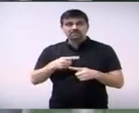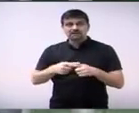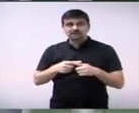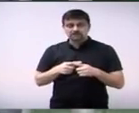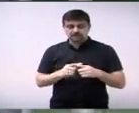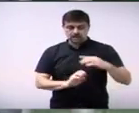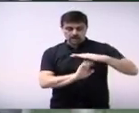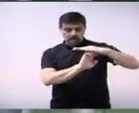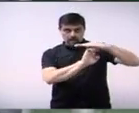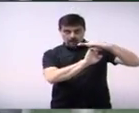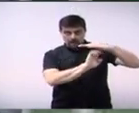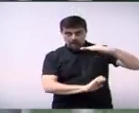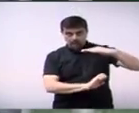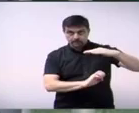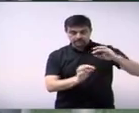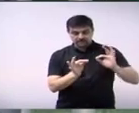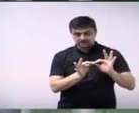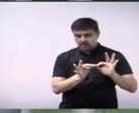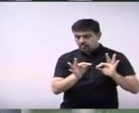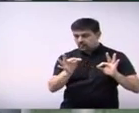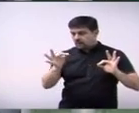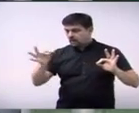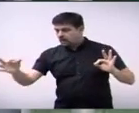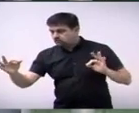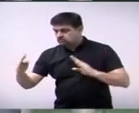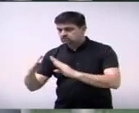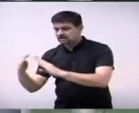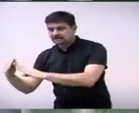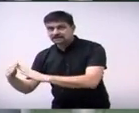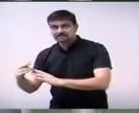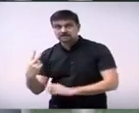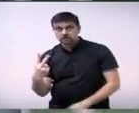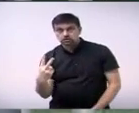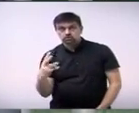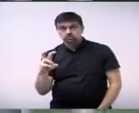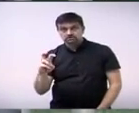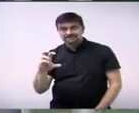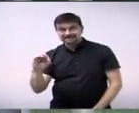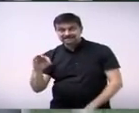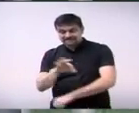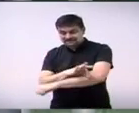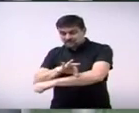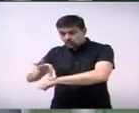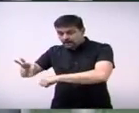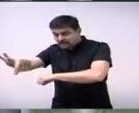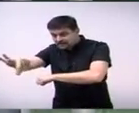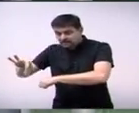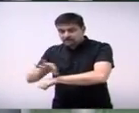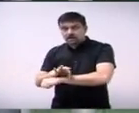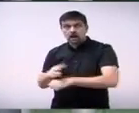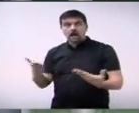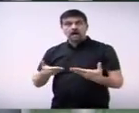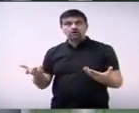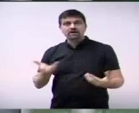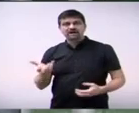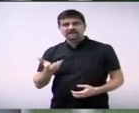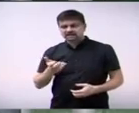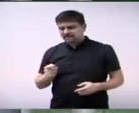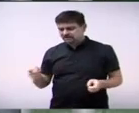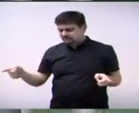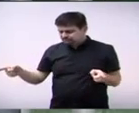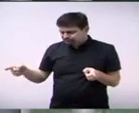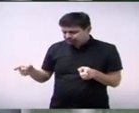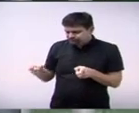250 metros para 50 metros na faixa de amortecimento. Se é verdade